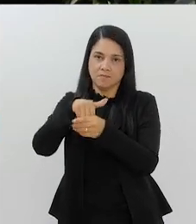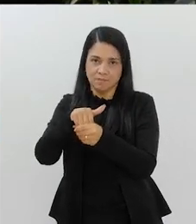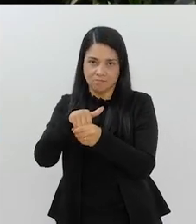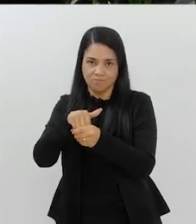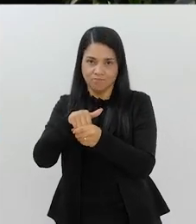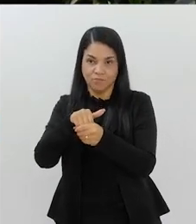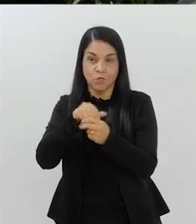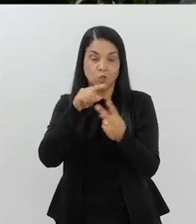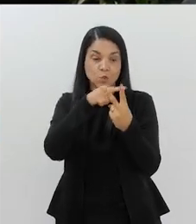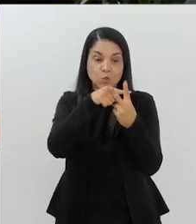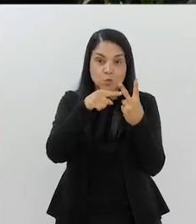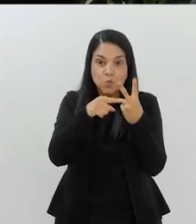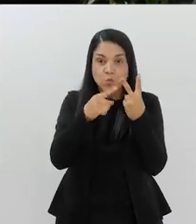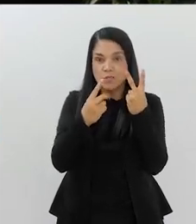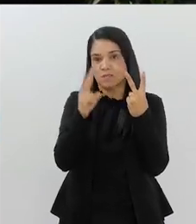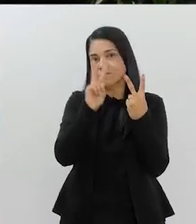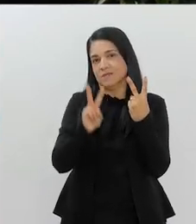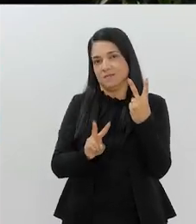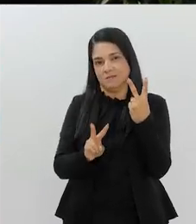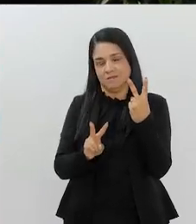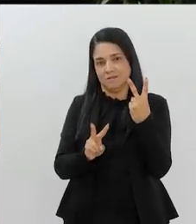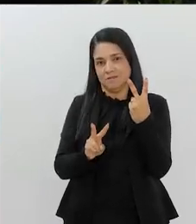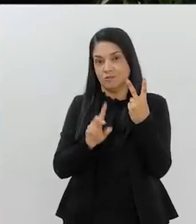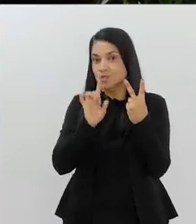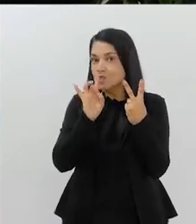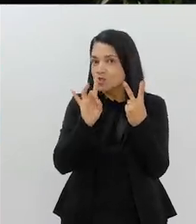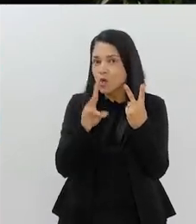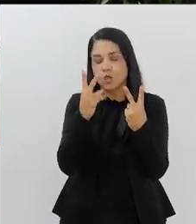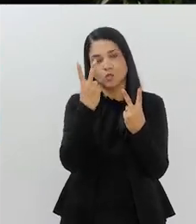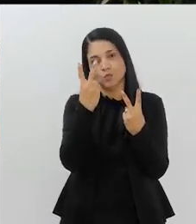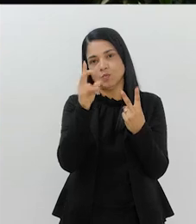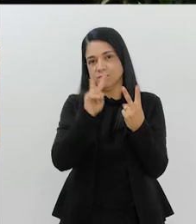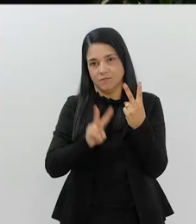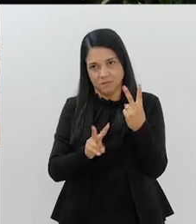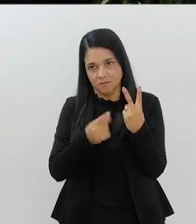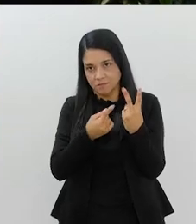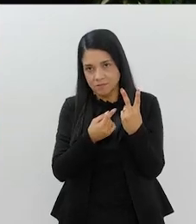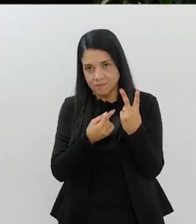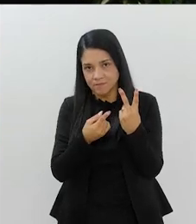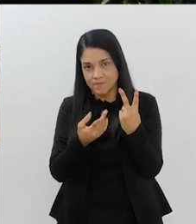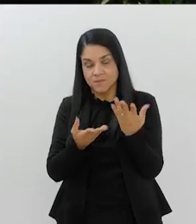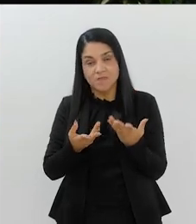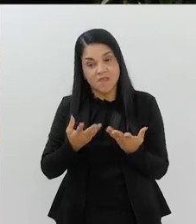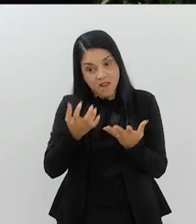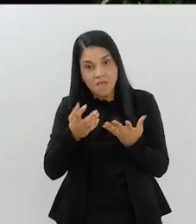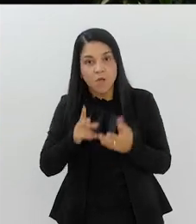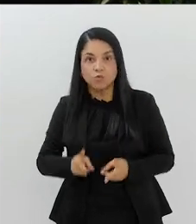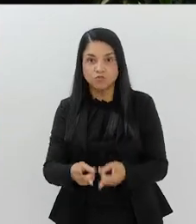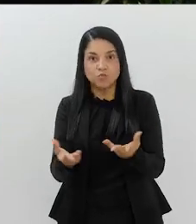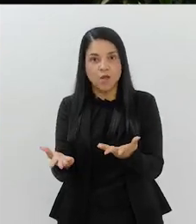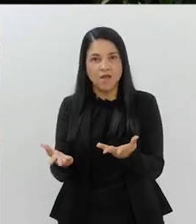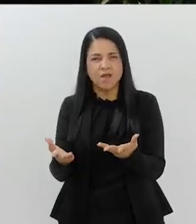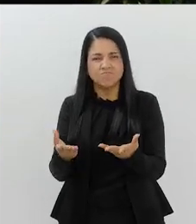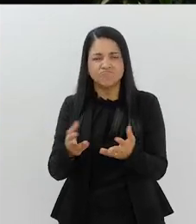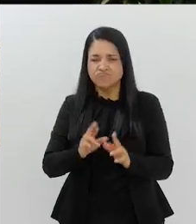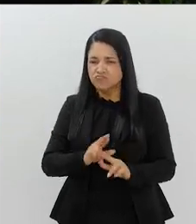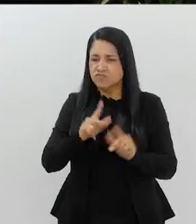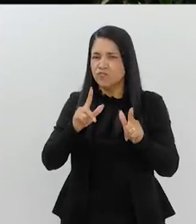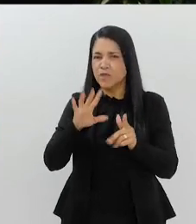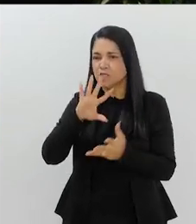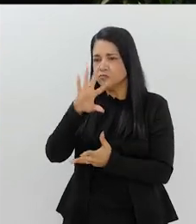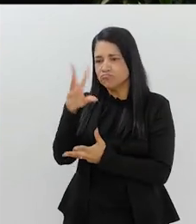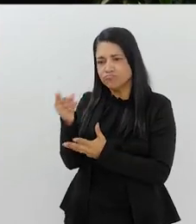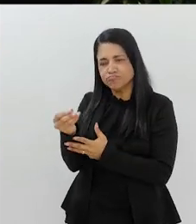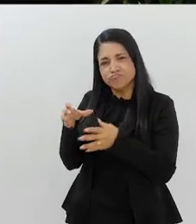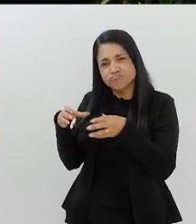são duas vezes. Sim. São duas vezes. Mas ele quer continuar. A gente não vê isso no Comitê Paralímpico.